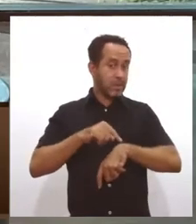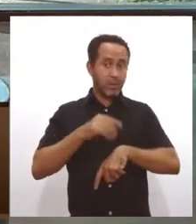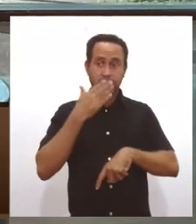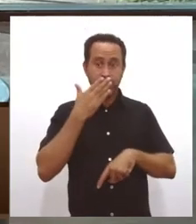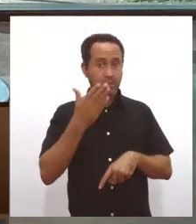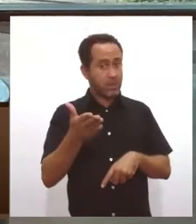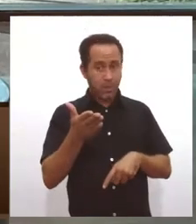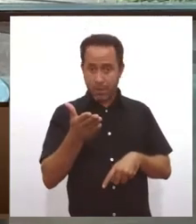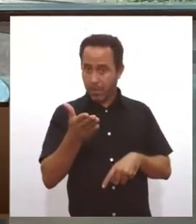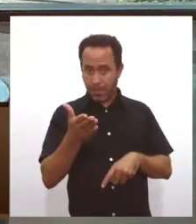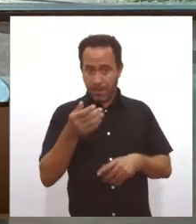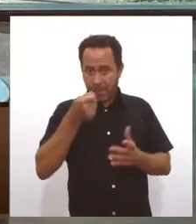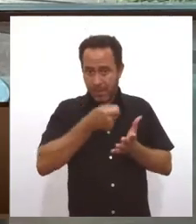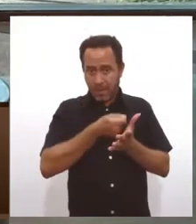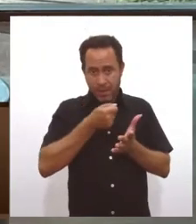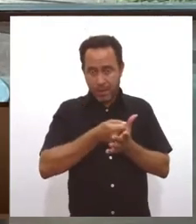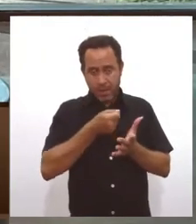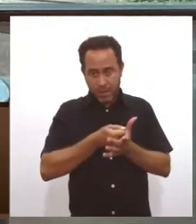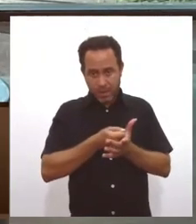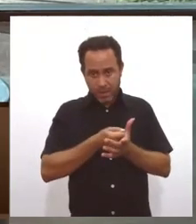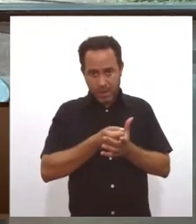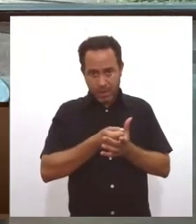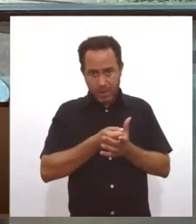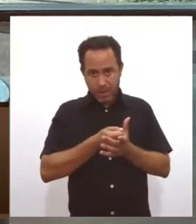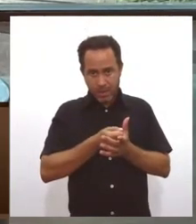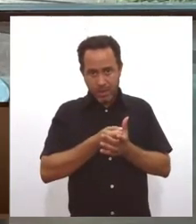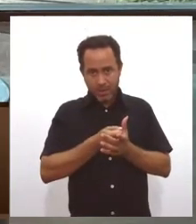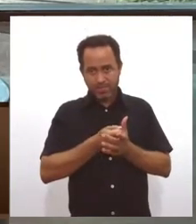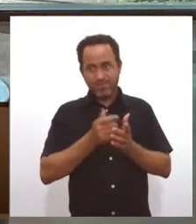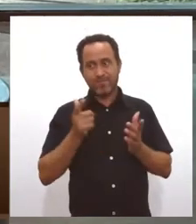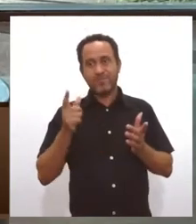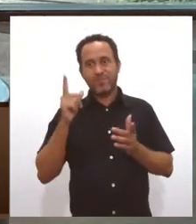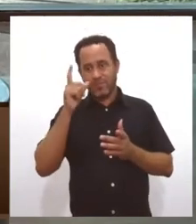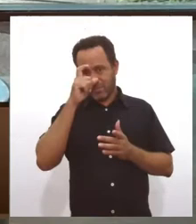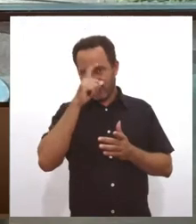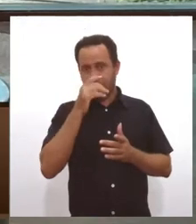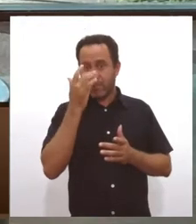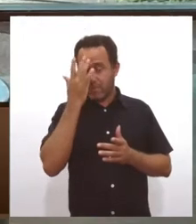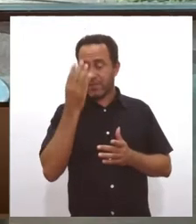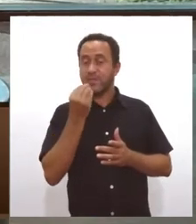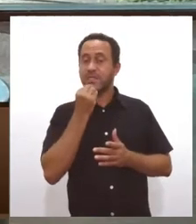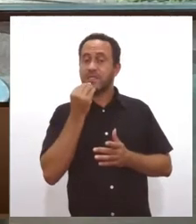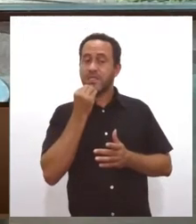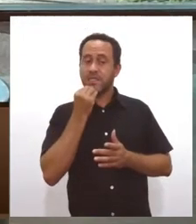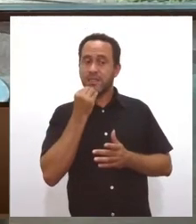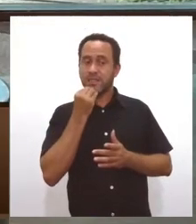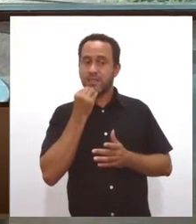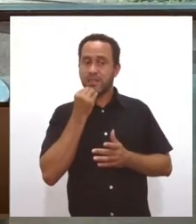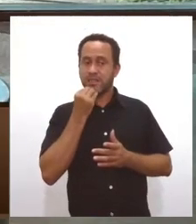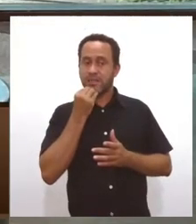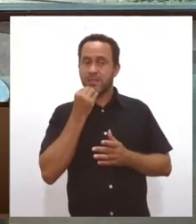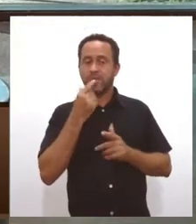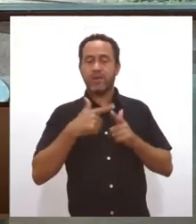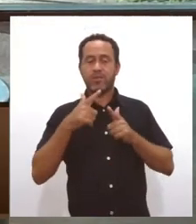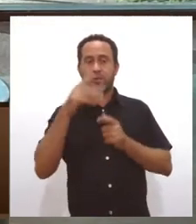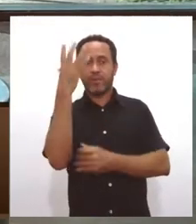não há essa exigência, não há brechas para que haja um desgaste ambiental?